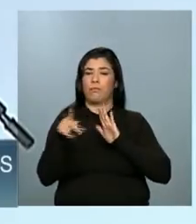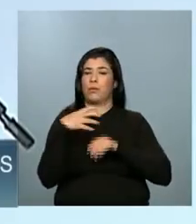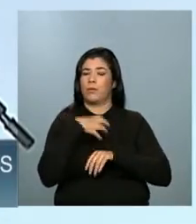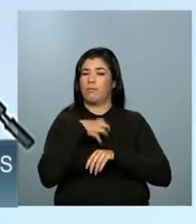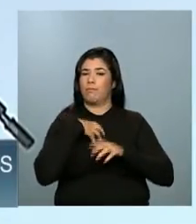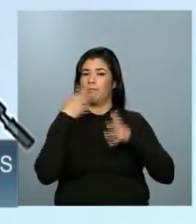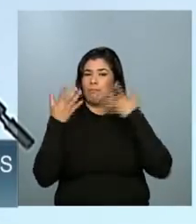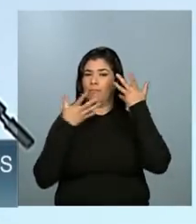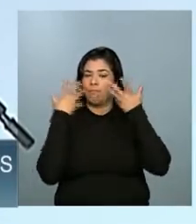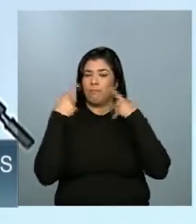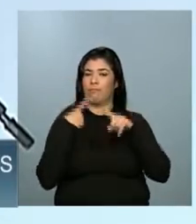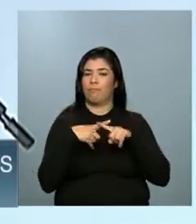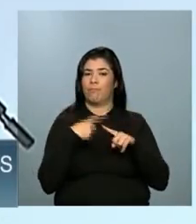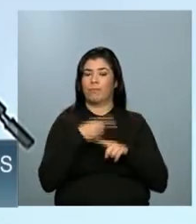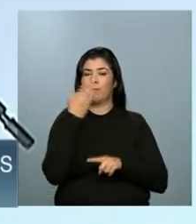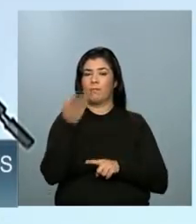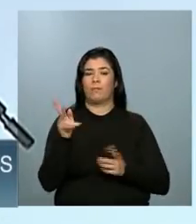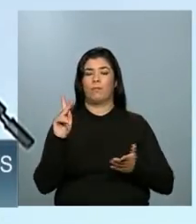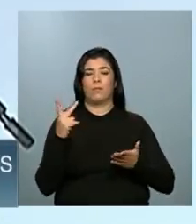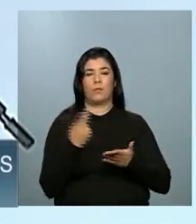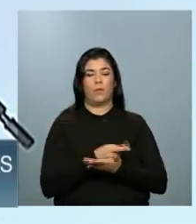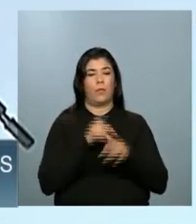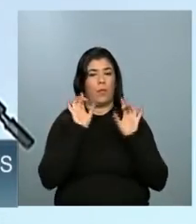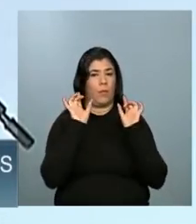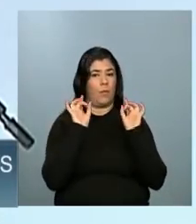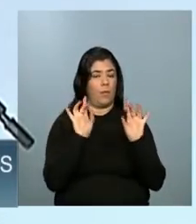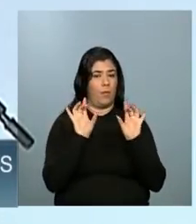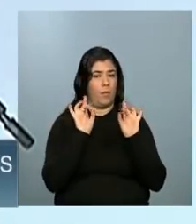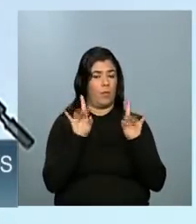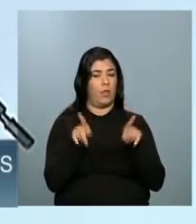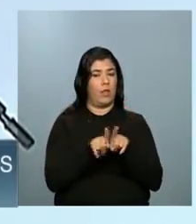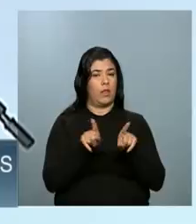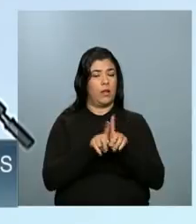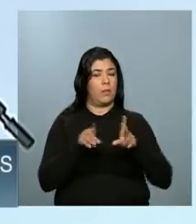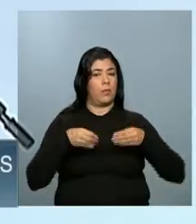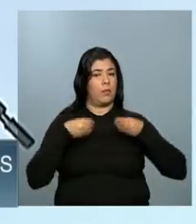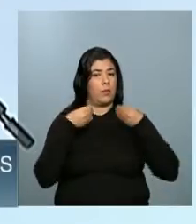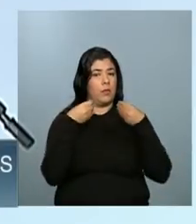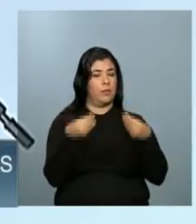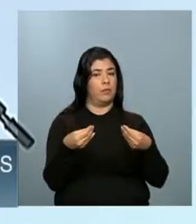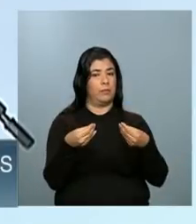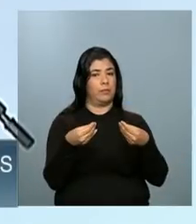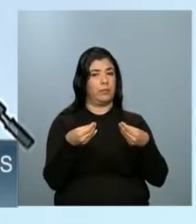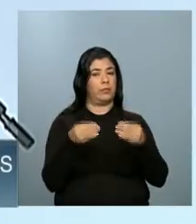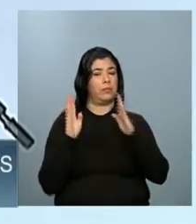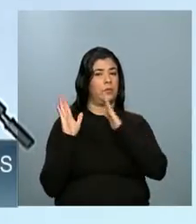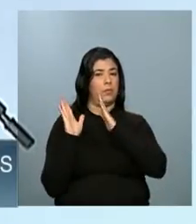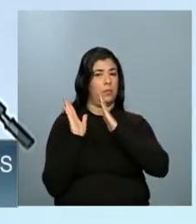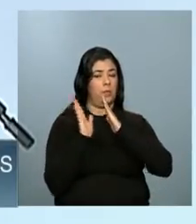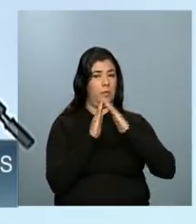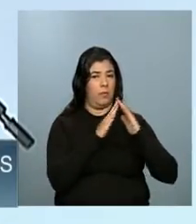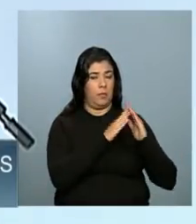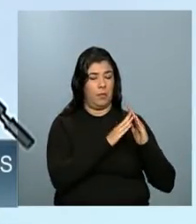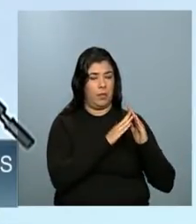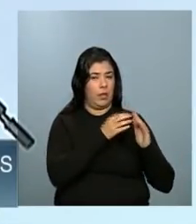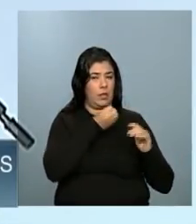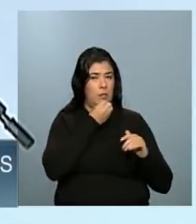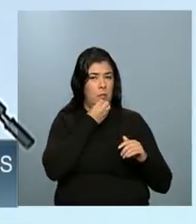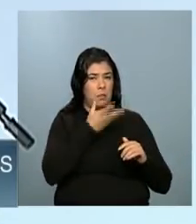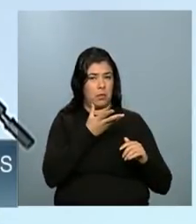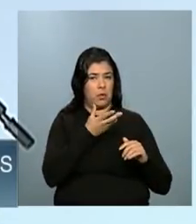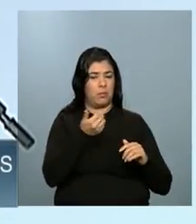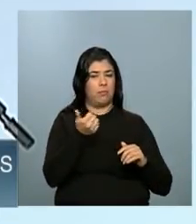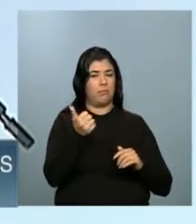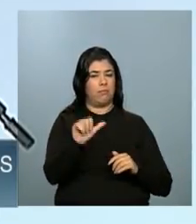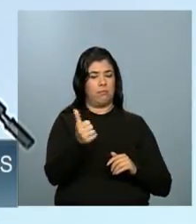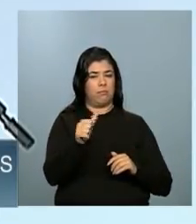por essa cerimônia, por essa solenidade de entrega de habitações de excelente qualidade para